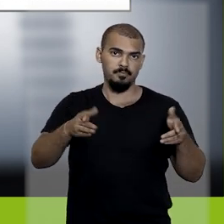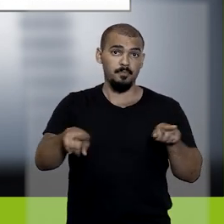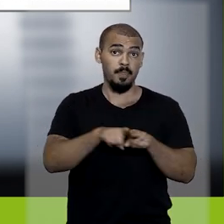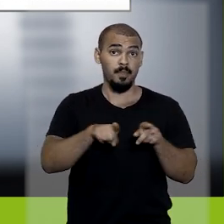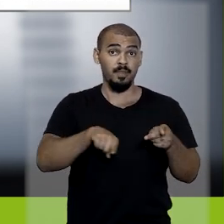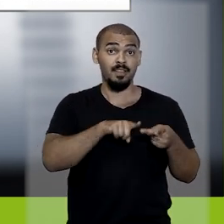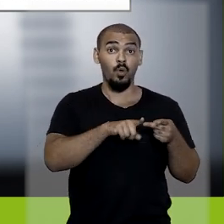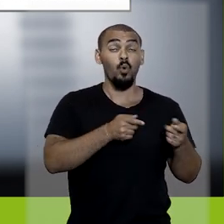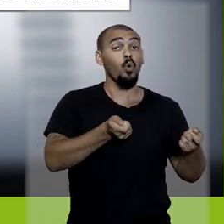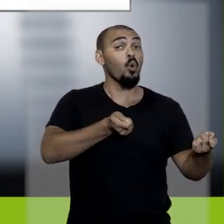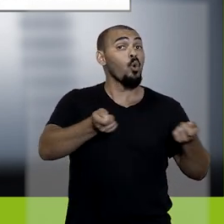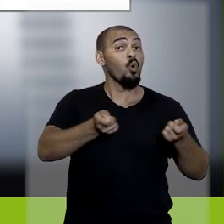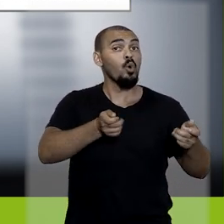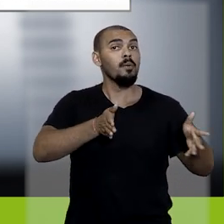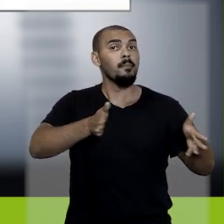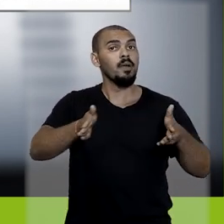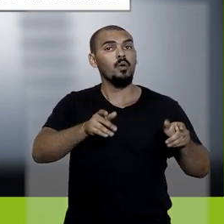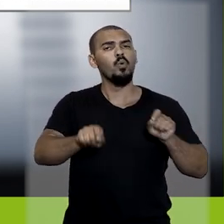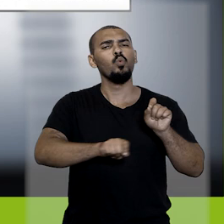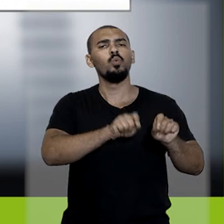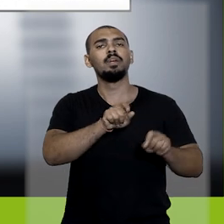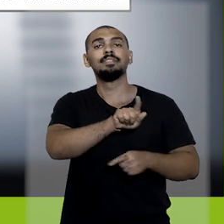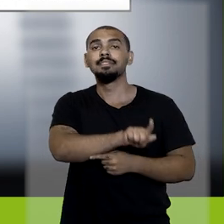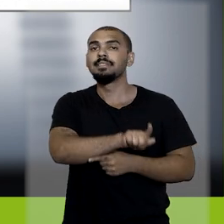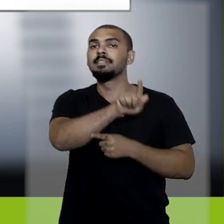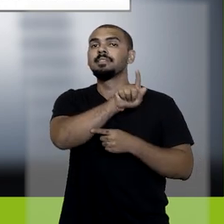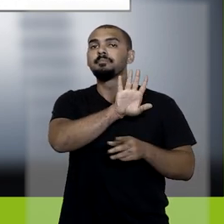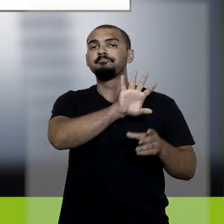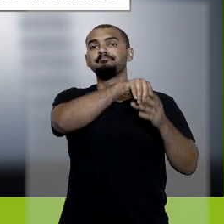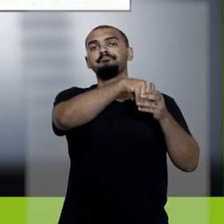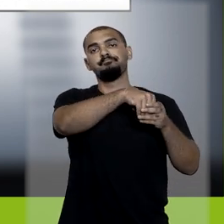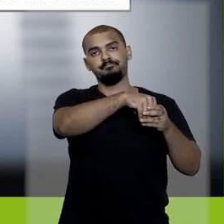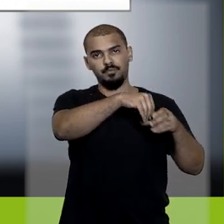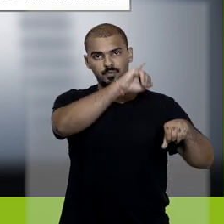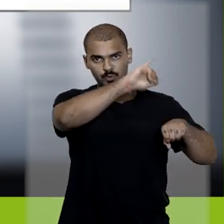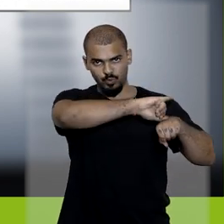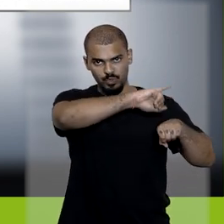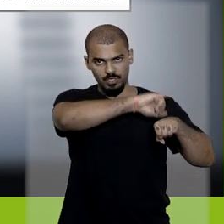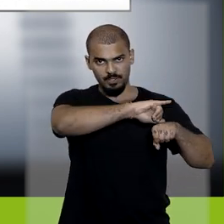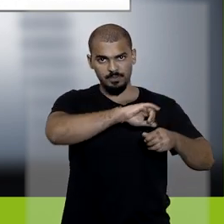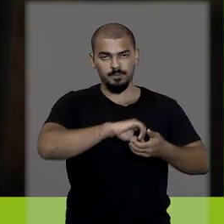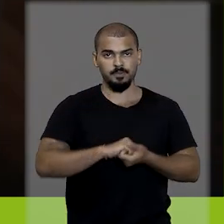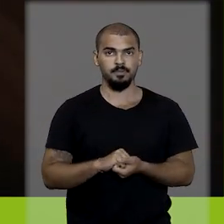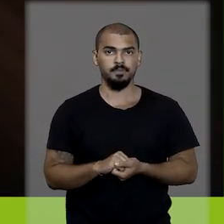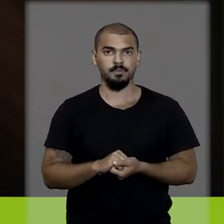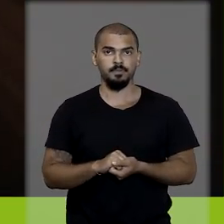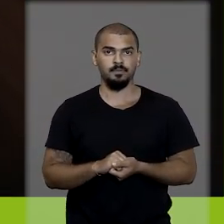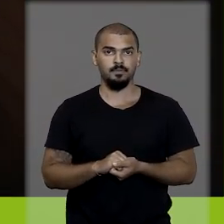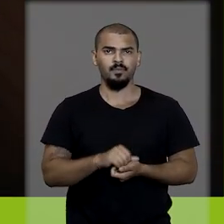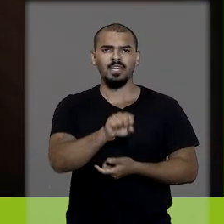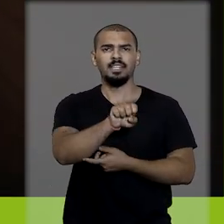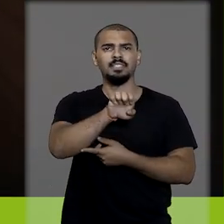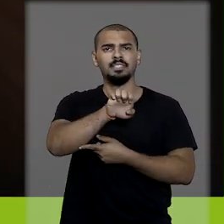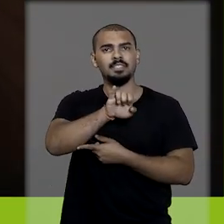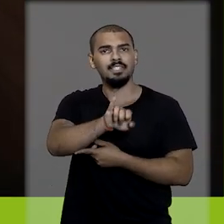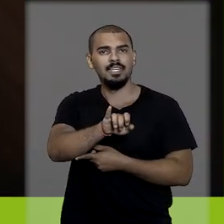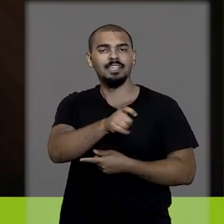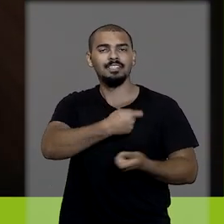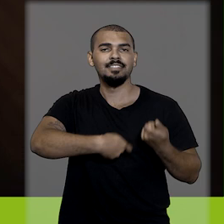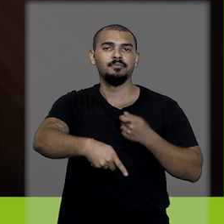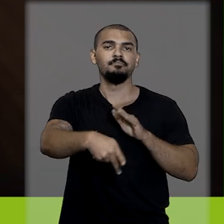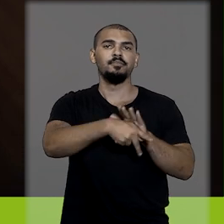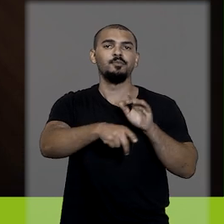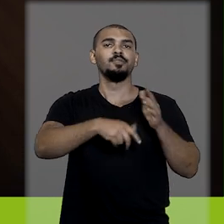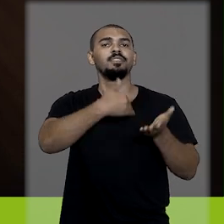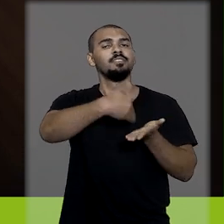o controle de prazos, que é destinado ao gerenciamento interno de prazos da unidade. O SEI é